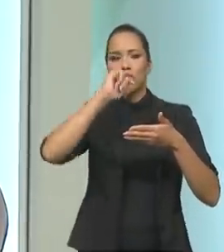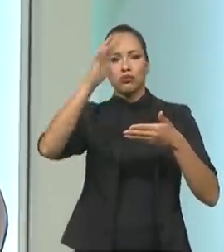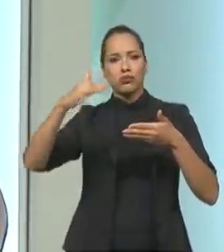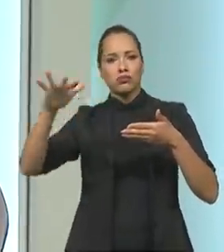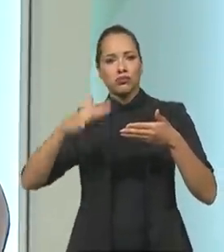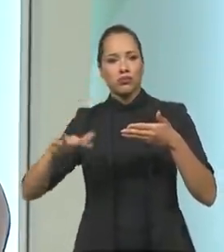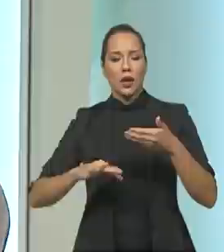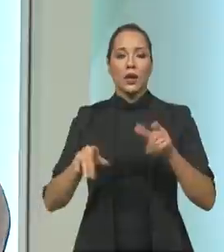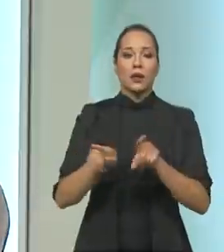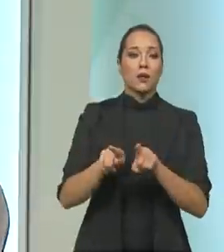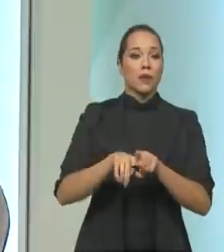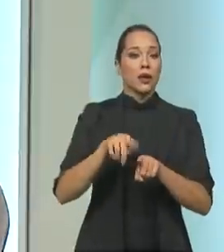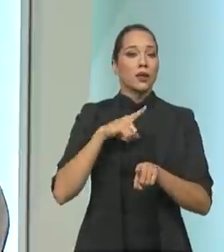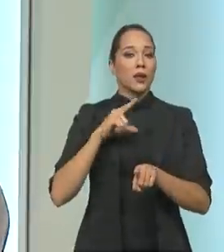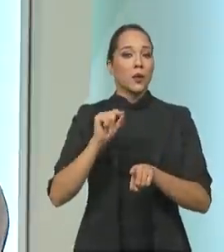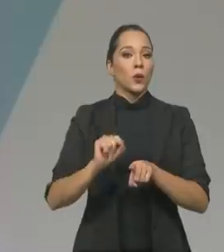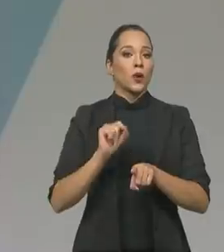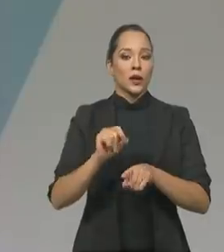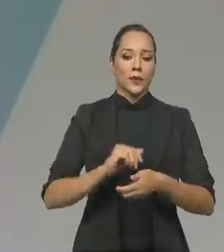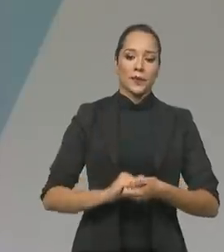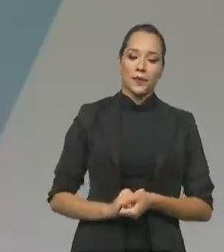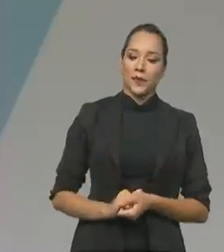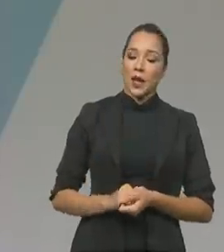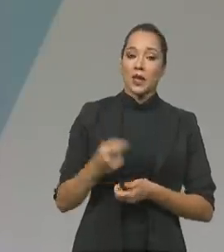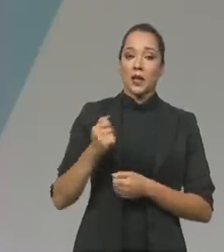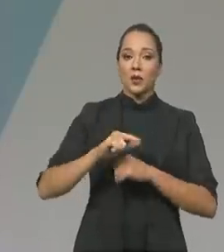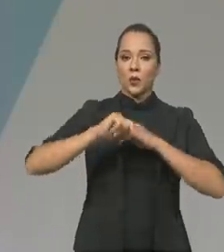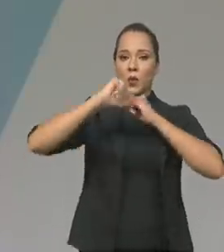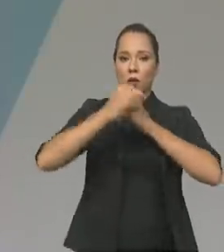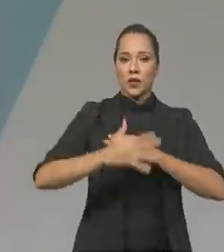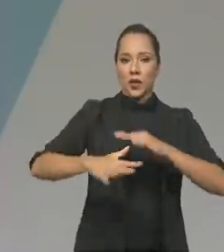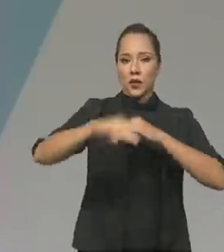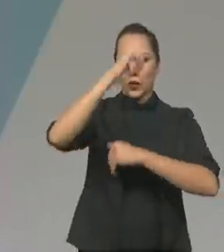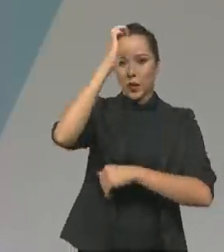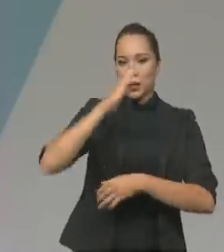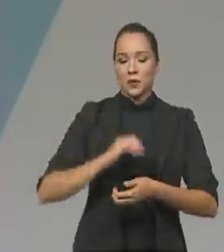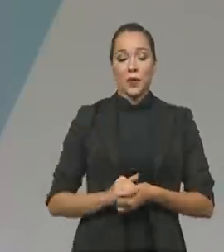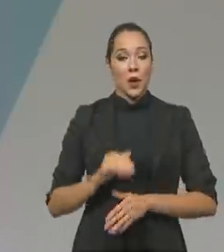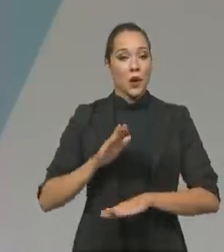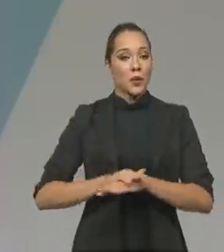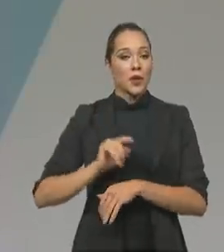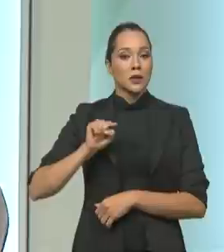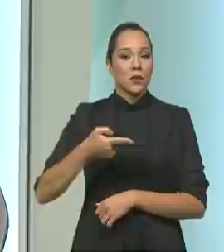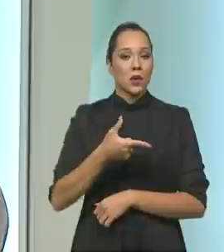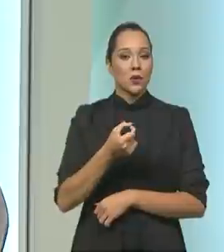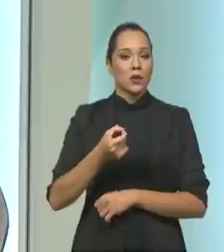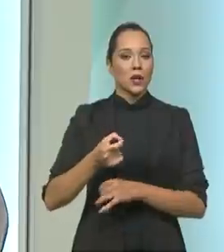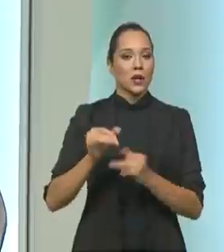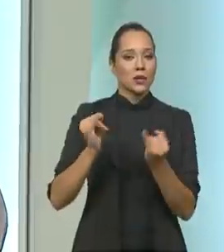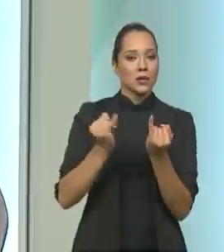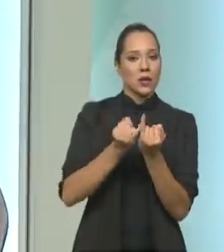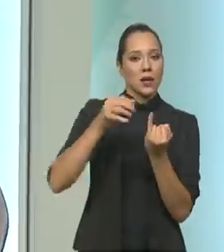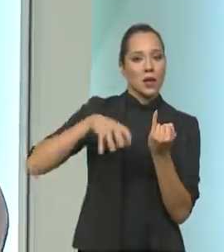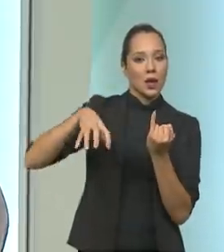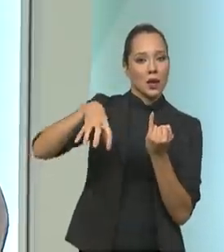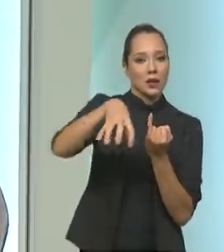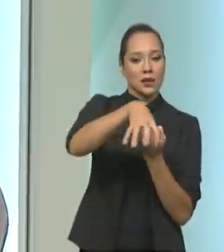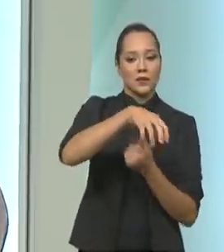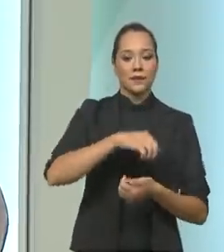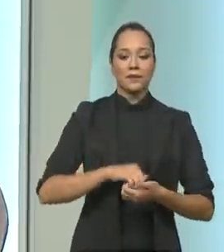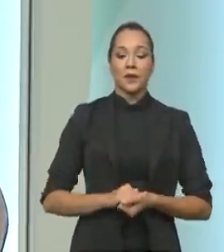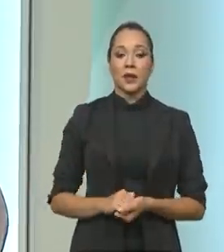hídrica, como também no Oceano Atlântico brasileiro, com mais de 1.200 ilhas, perenemente.